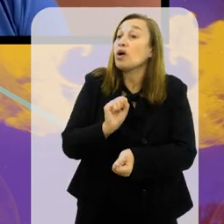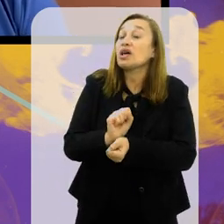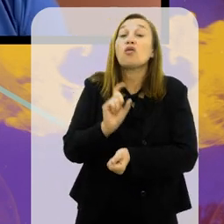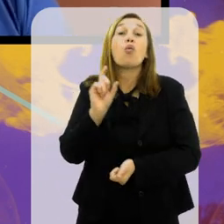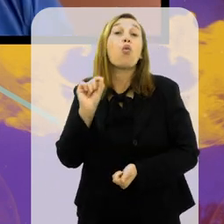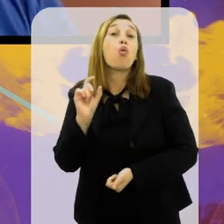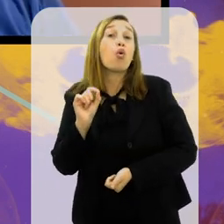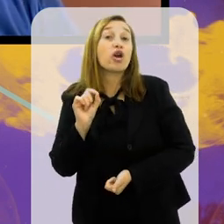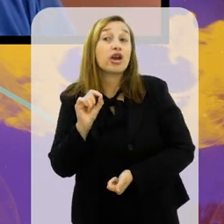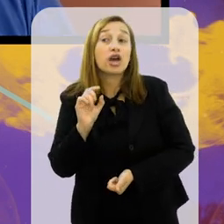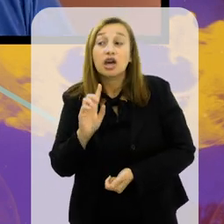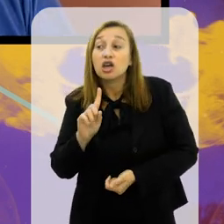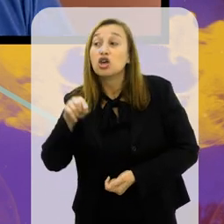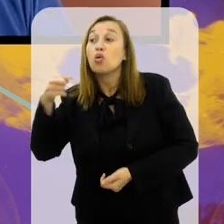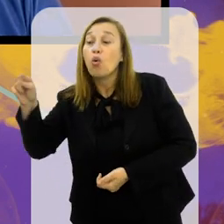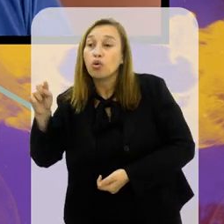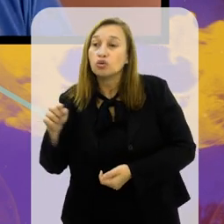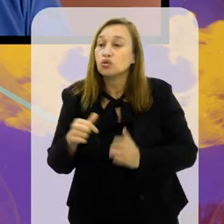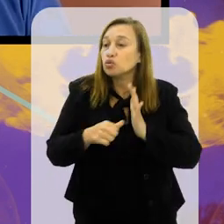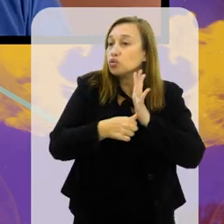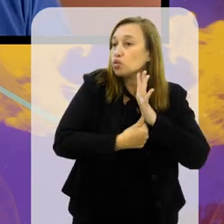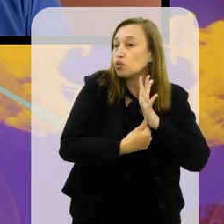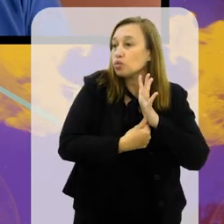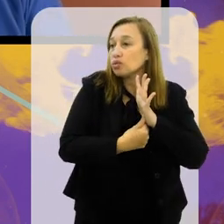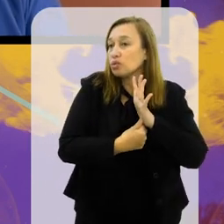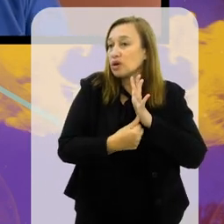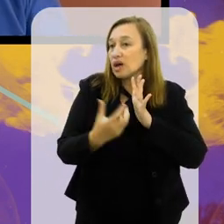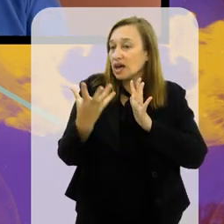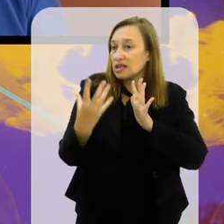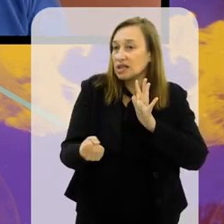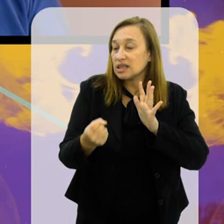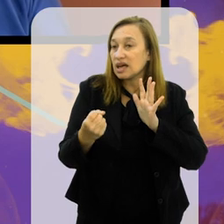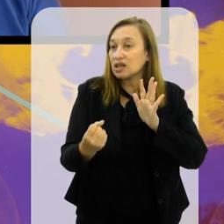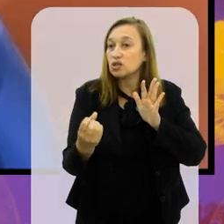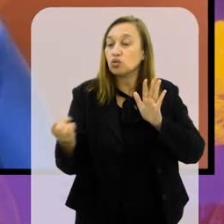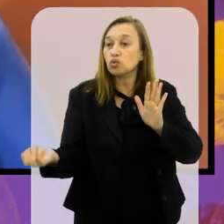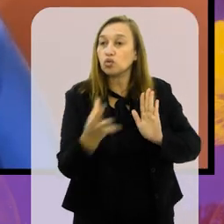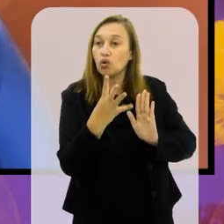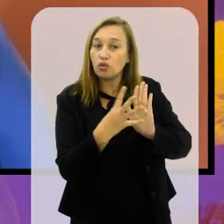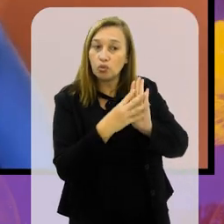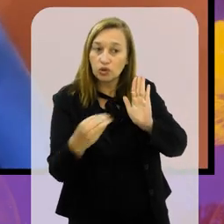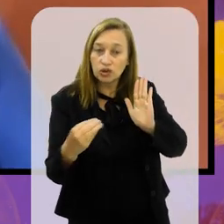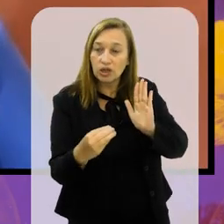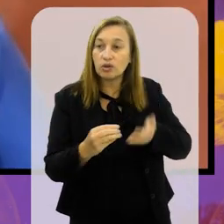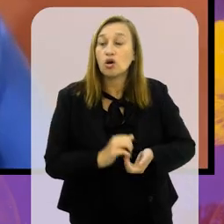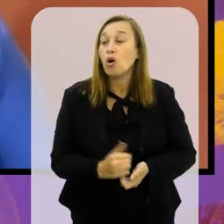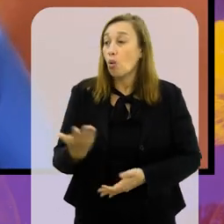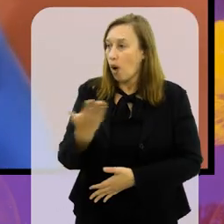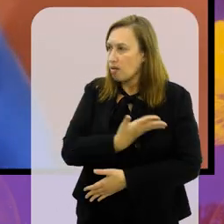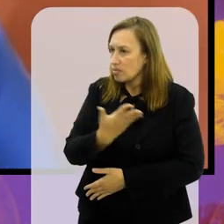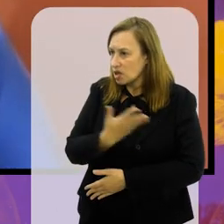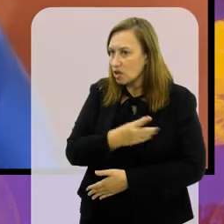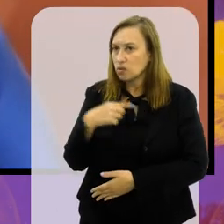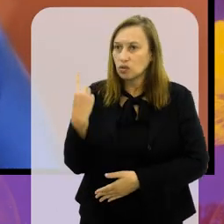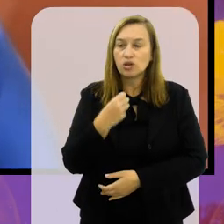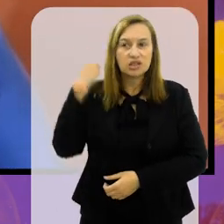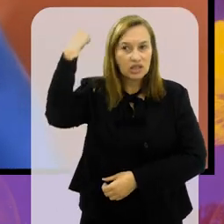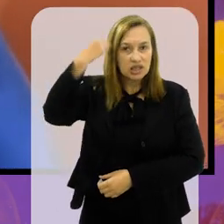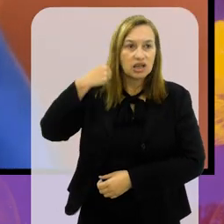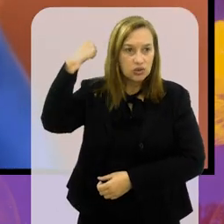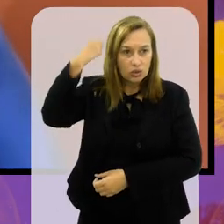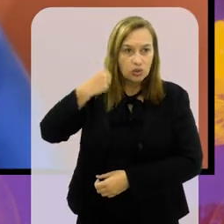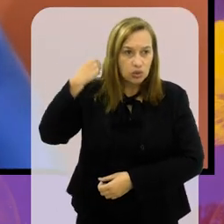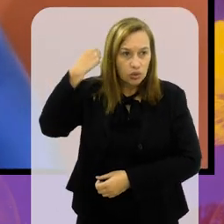a partir dali, que outros clubes adotassem aquele modelo. Um amigo nosso, que é